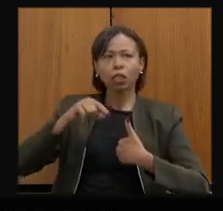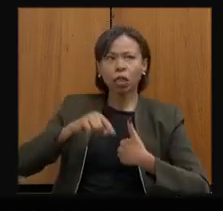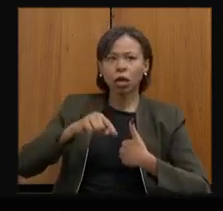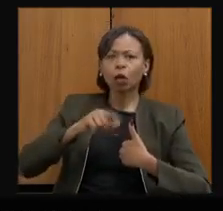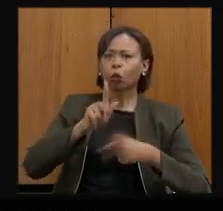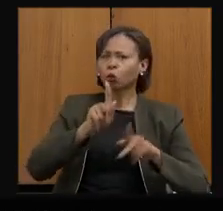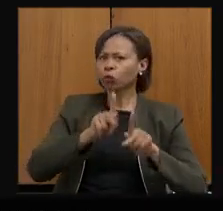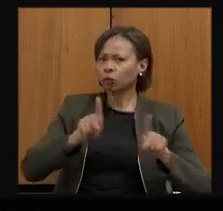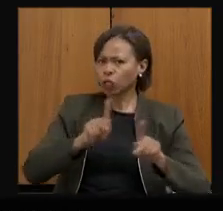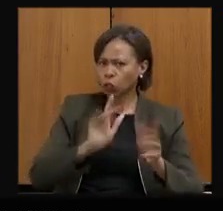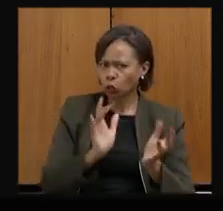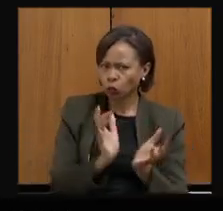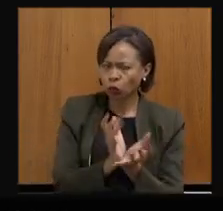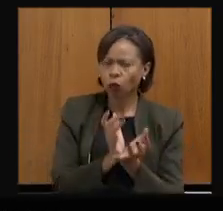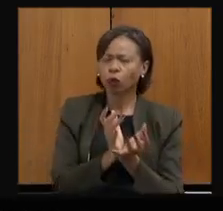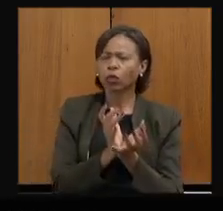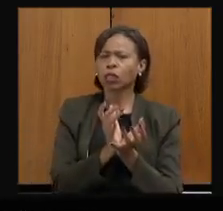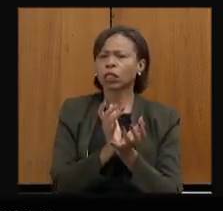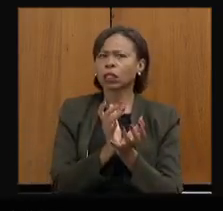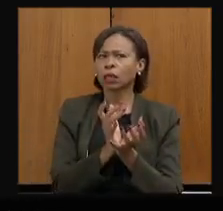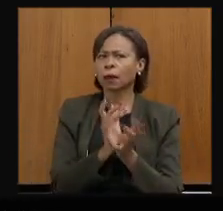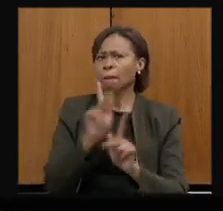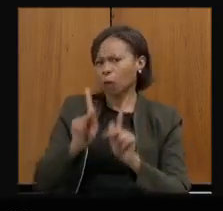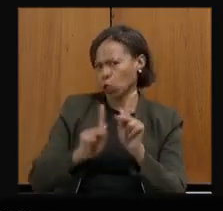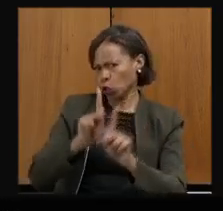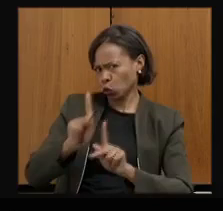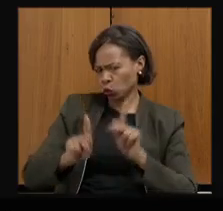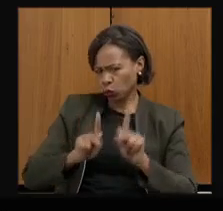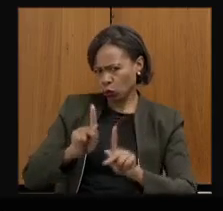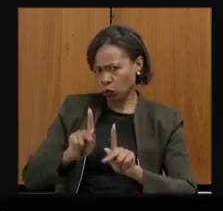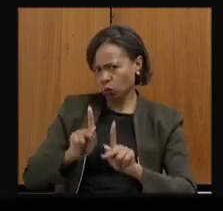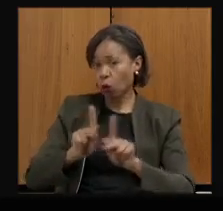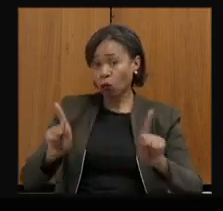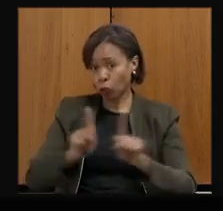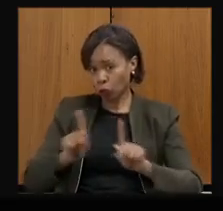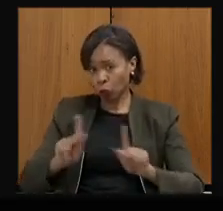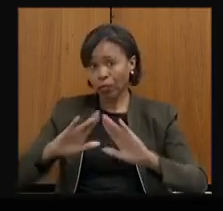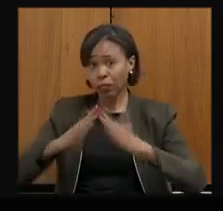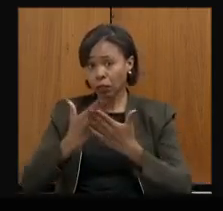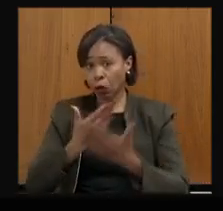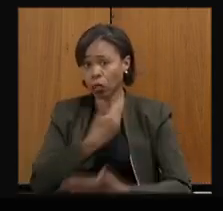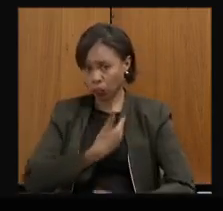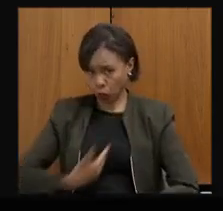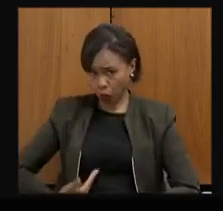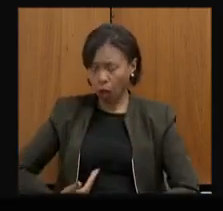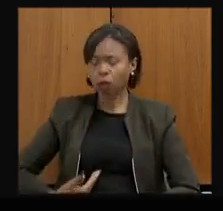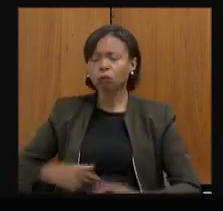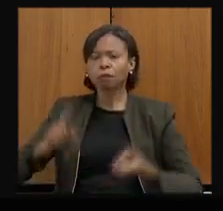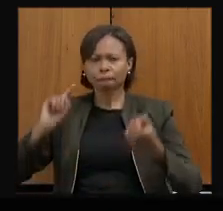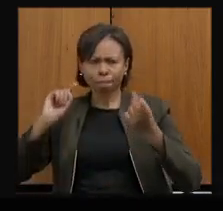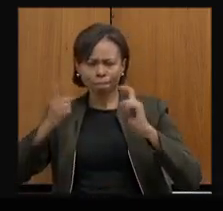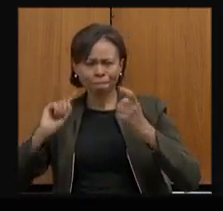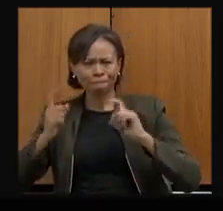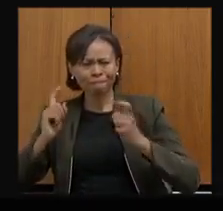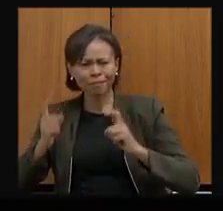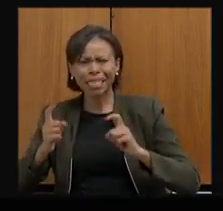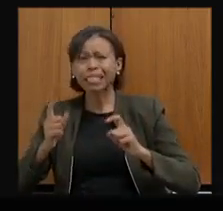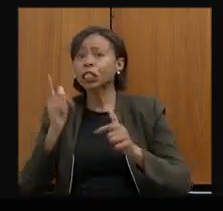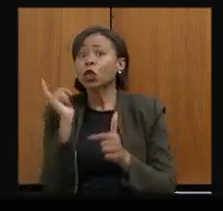pessoas ligadas à educação das escolas estaduais, e nós estamos vivendo aí um problema muito sério,